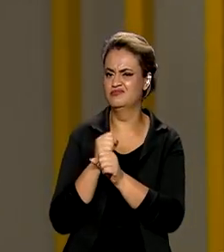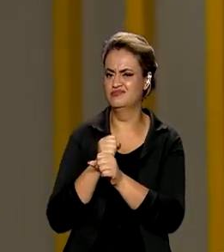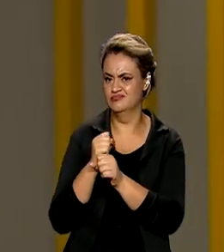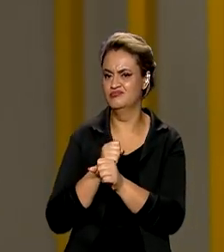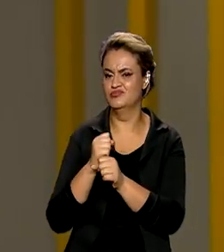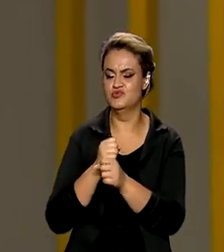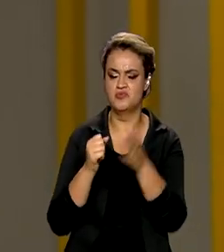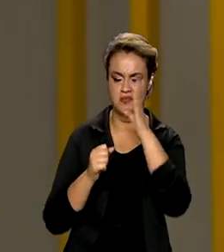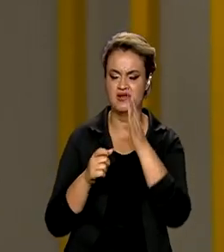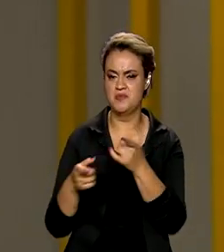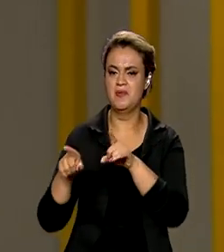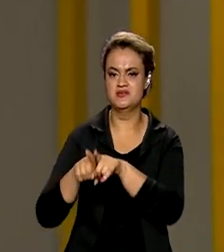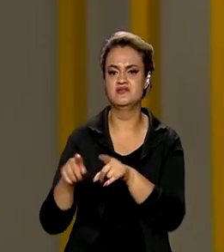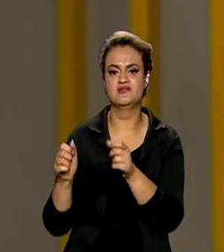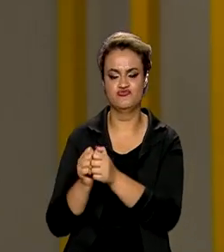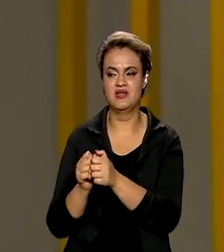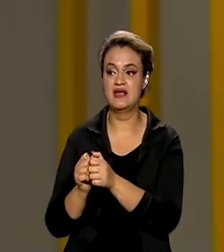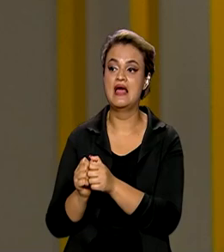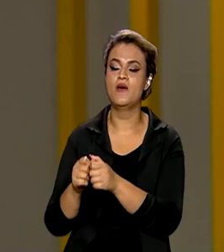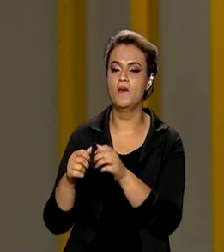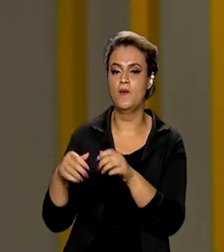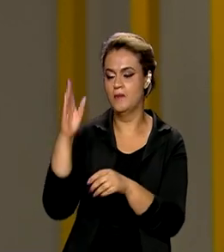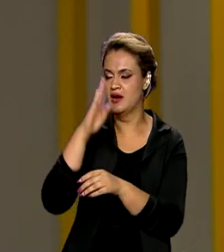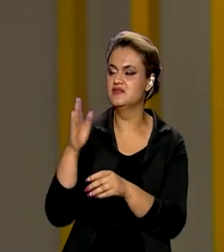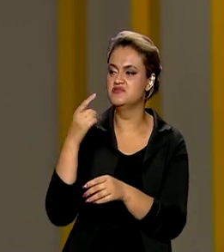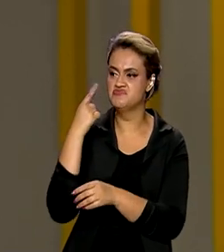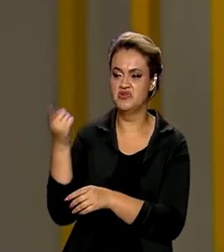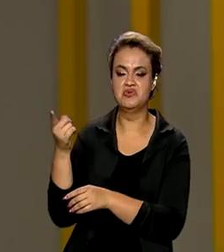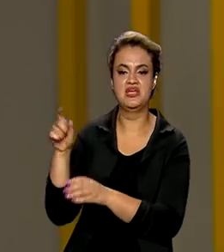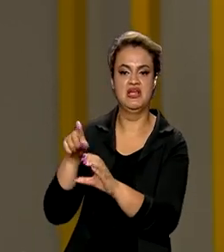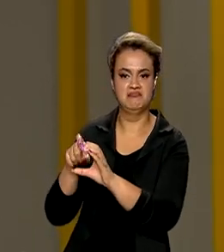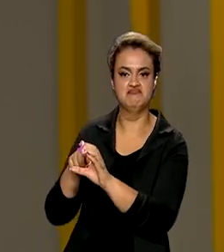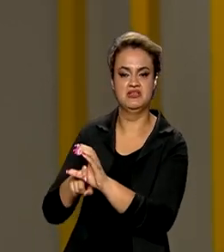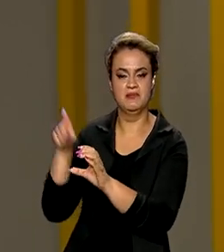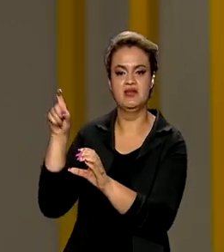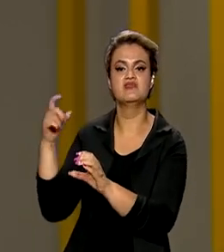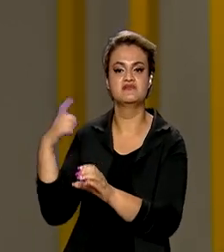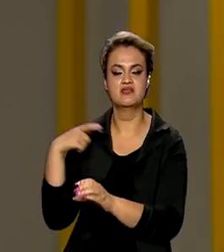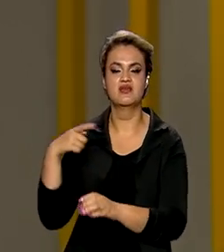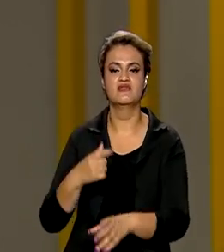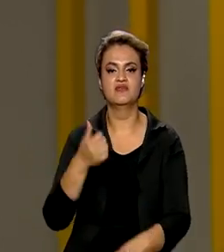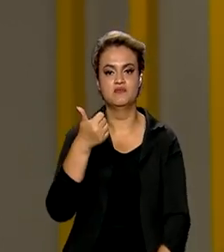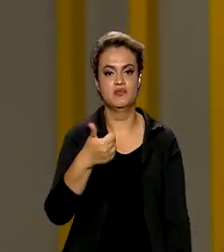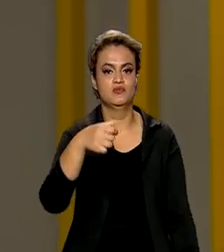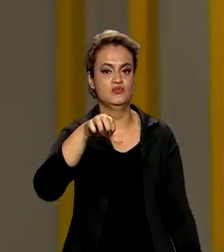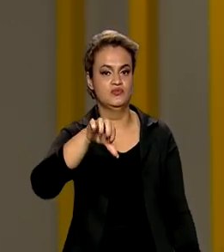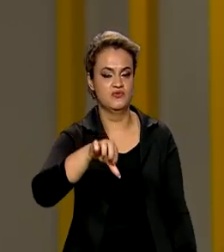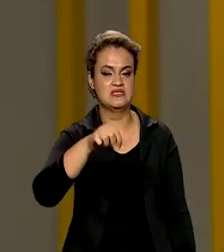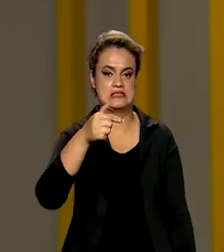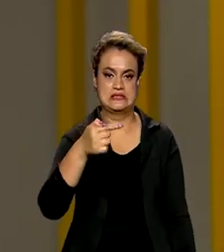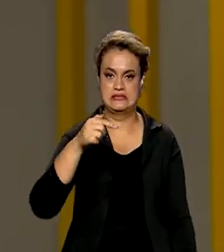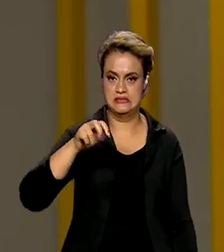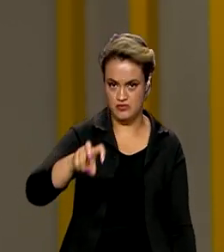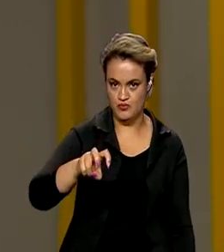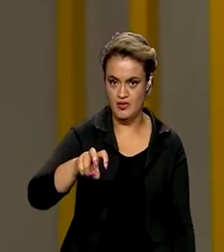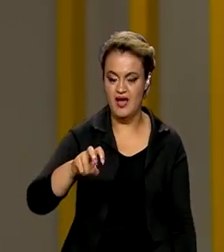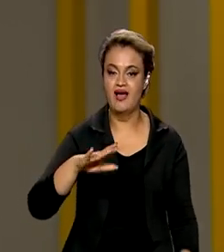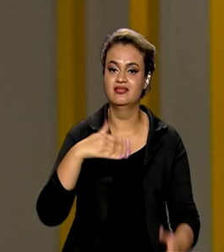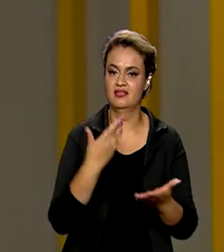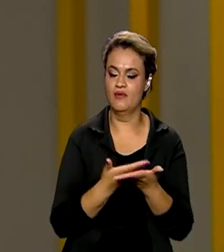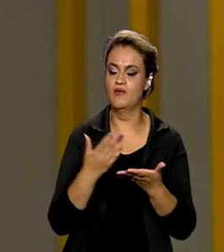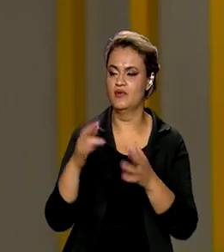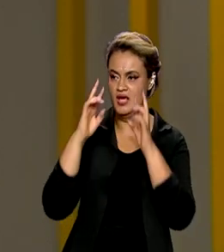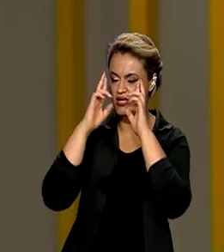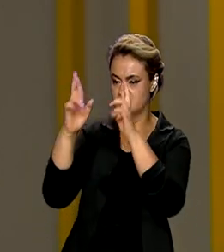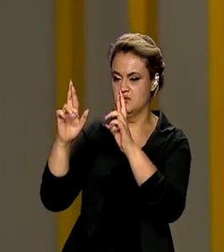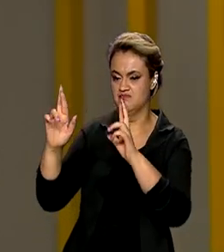O Brasil foi o primeiro a reconhecer a independência da nação africana em 1975. De lá para cá, o respeito mútuo